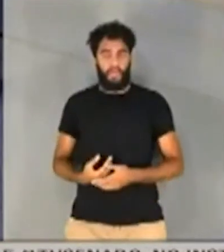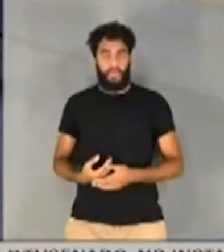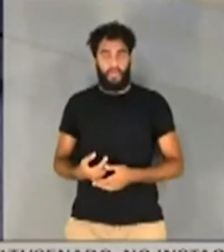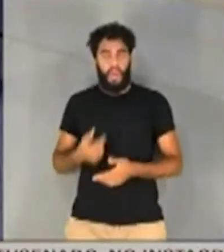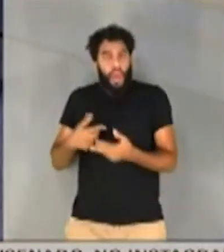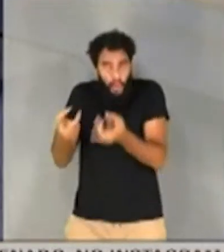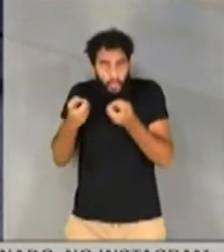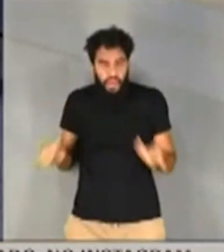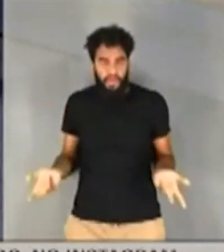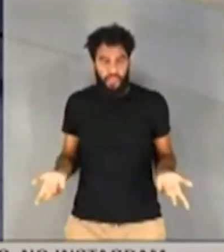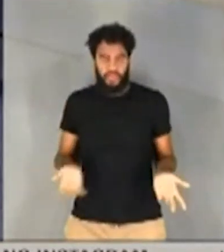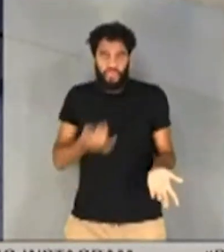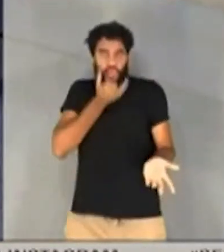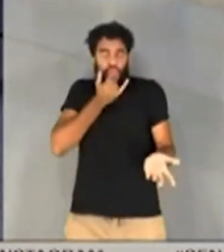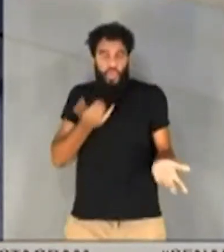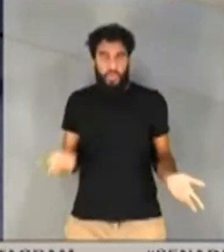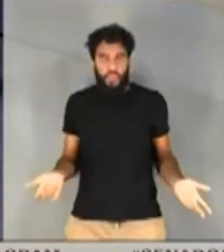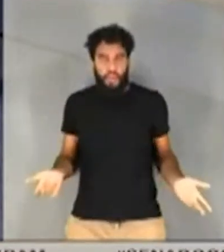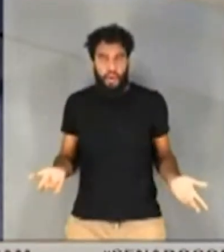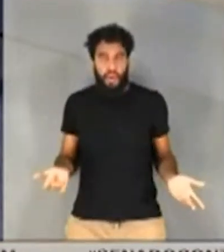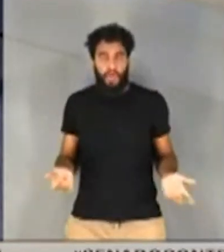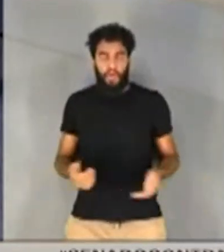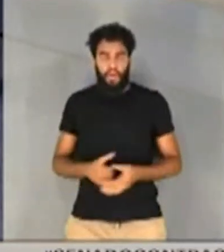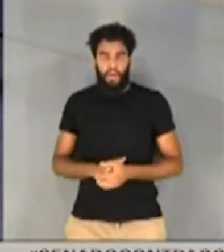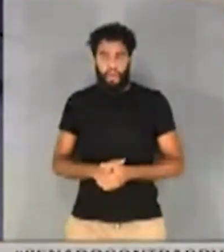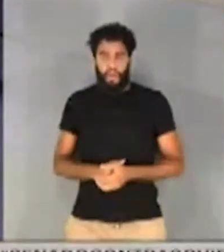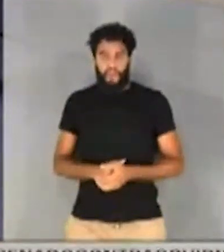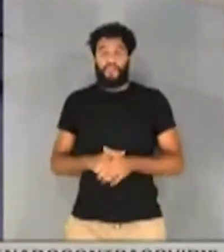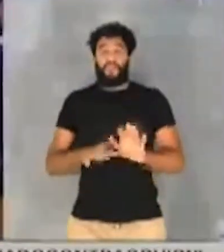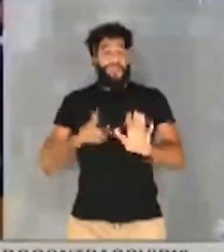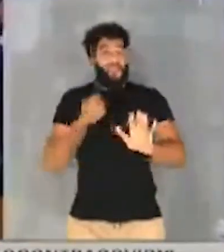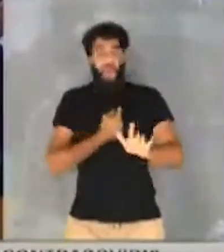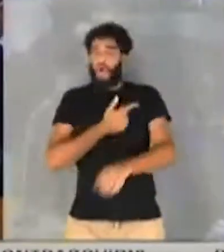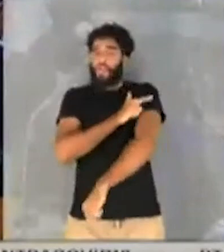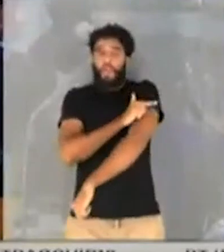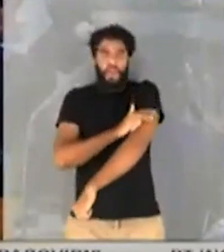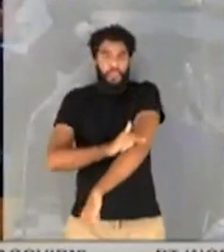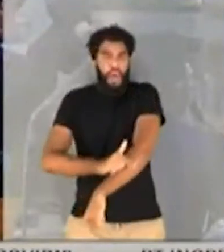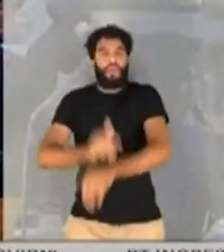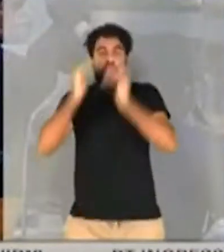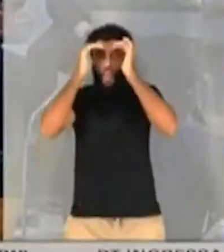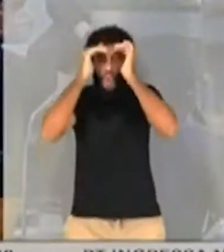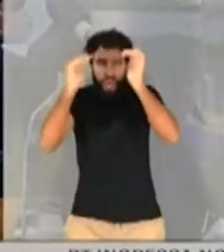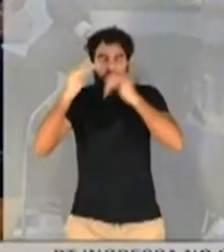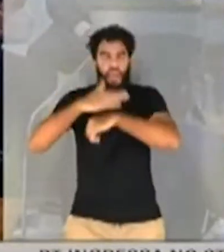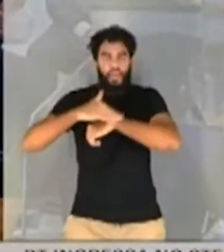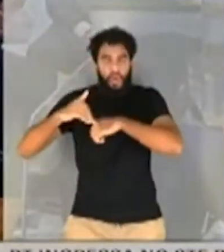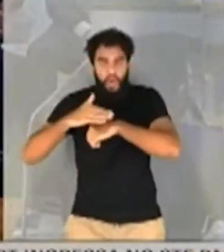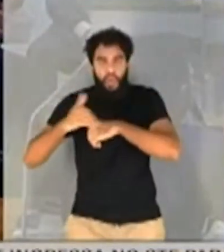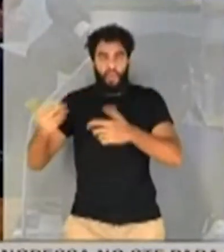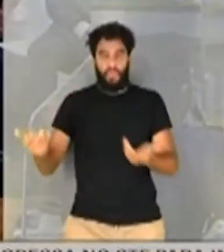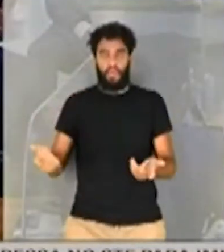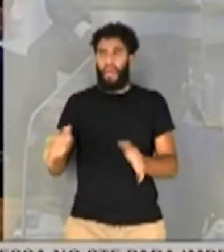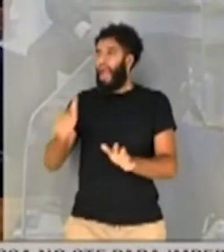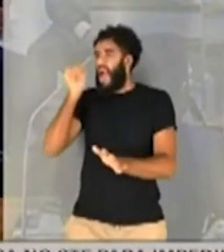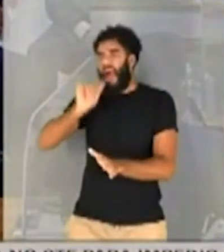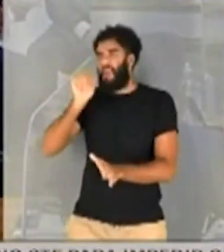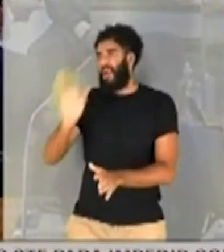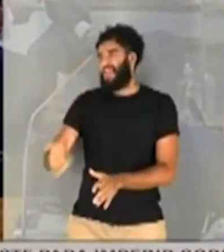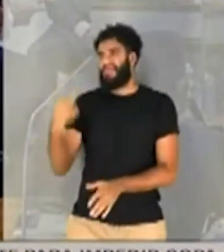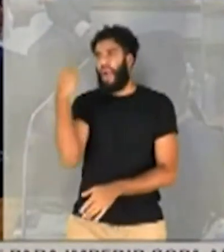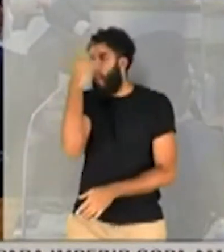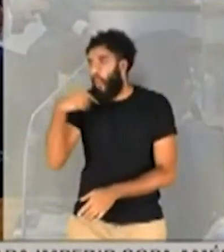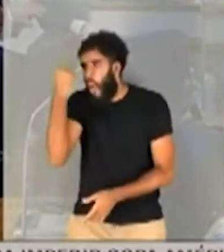impressão, presidente. Desculpa. estamos gelando aqui com toda a educação, com todo o respeito, com todo o carinho. Ela não está sendo interrompida.